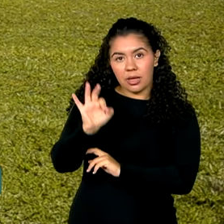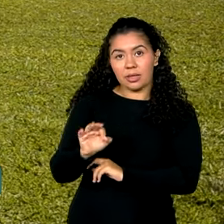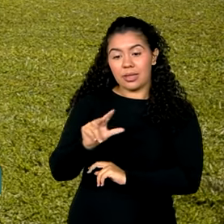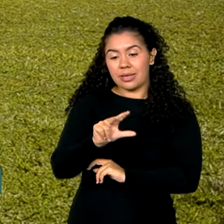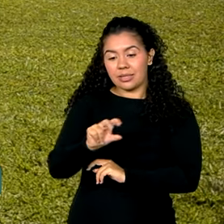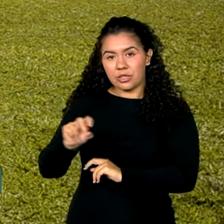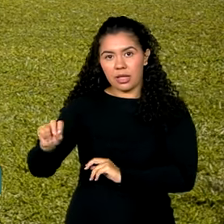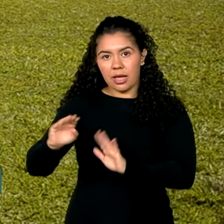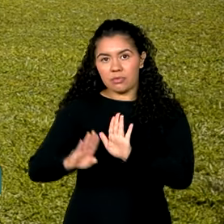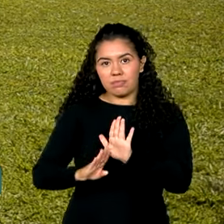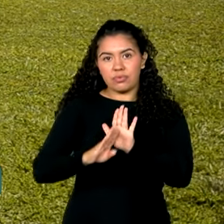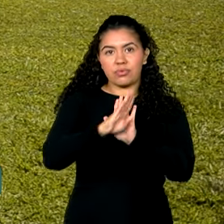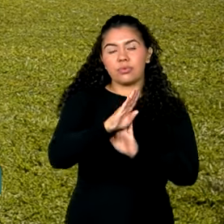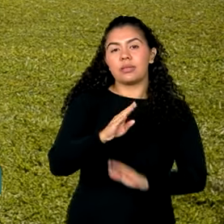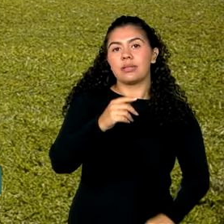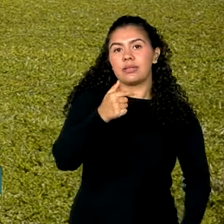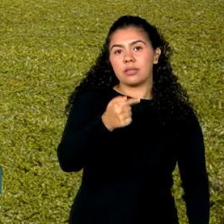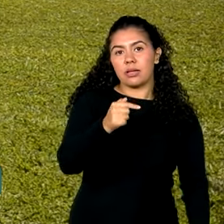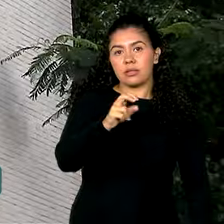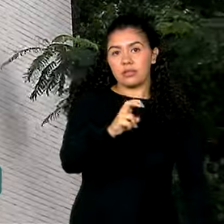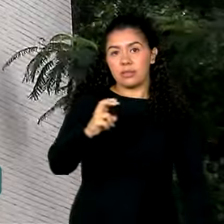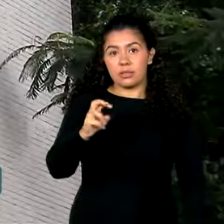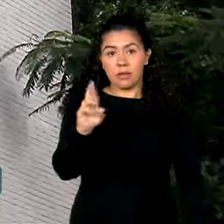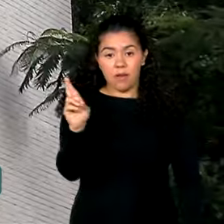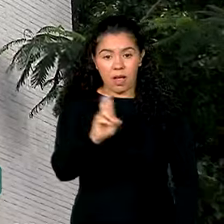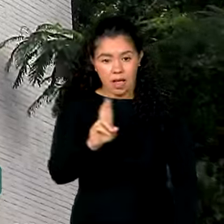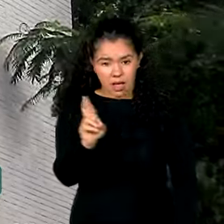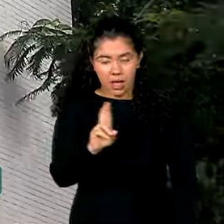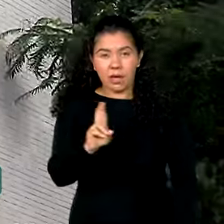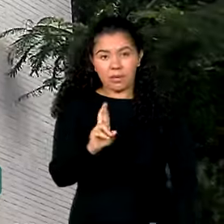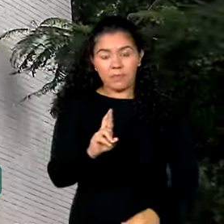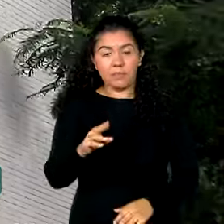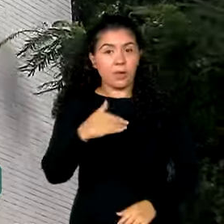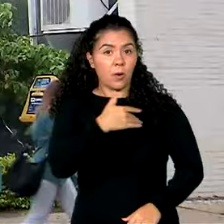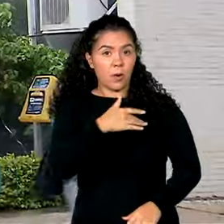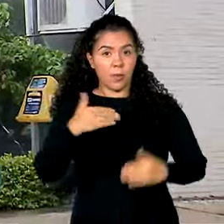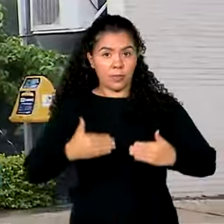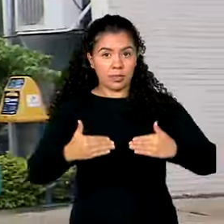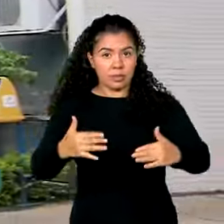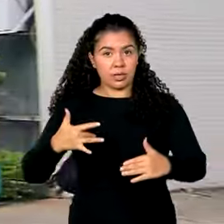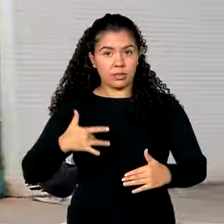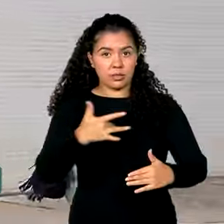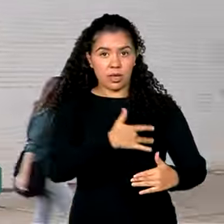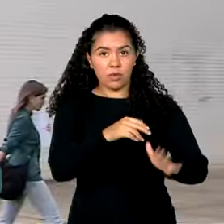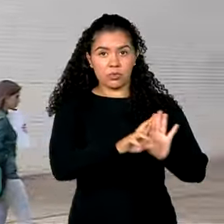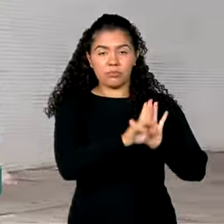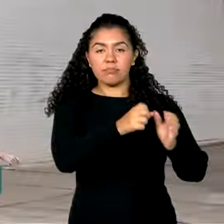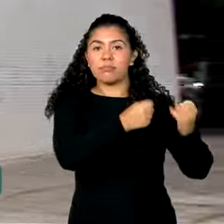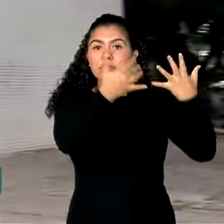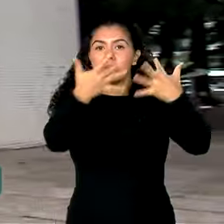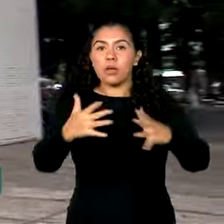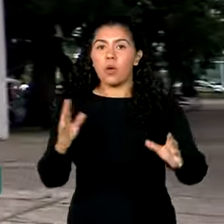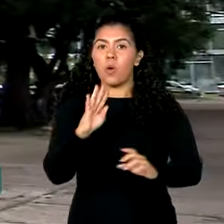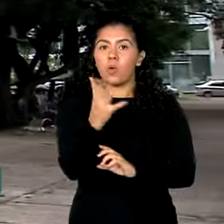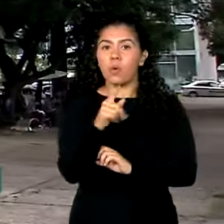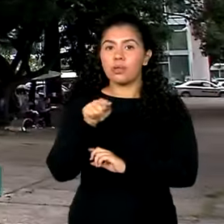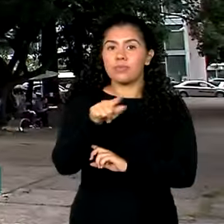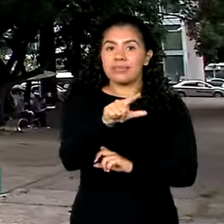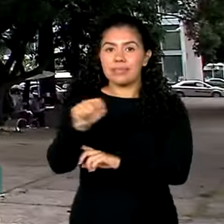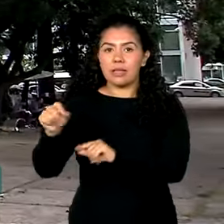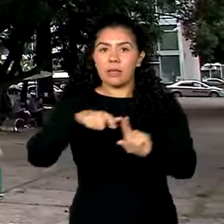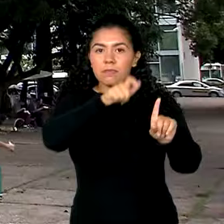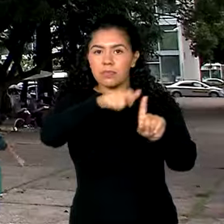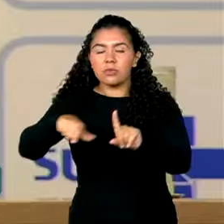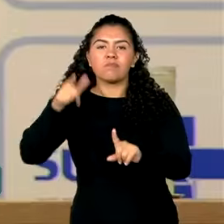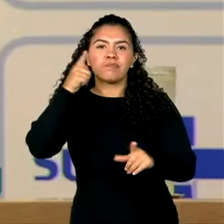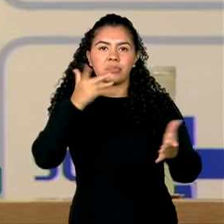para R 755. De acordo com o Ministério da Saúde, todos os 4.100 beneficiários serão